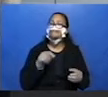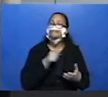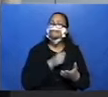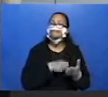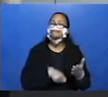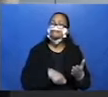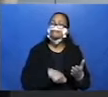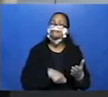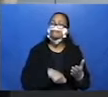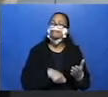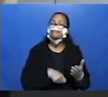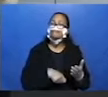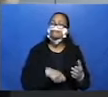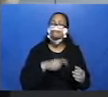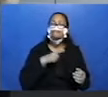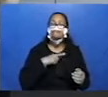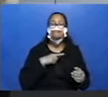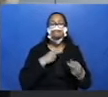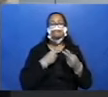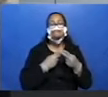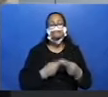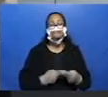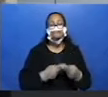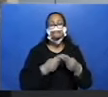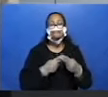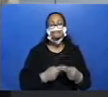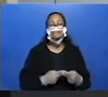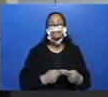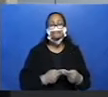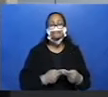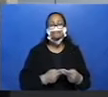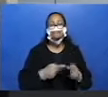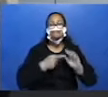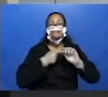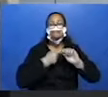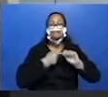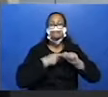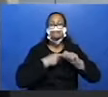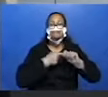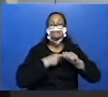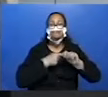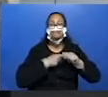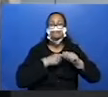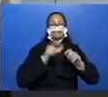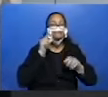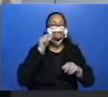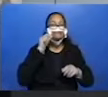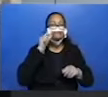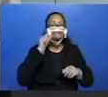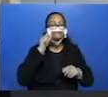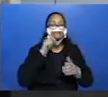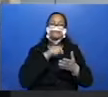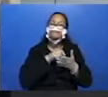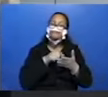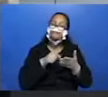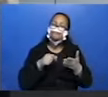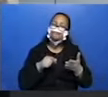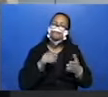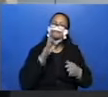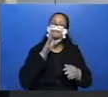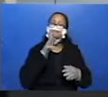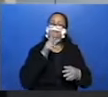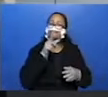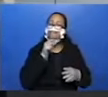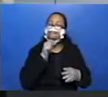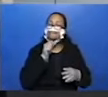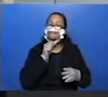Tá bom? Então, tenha paciência, aponta seu lápis, tá? Escreve devagar. Eu recebi